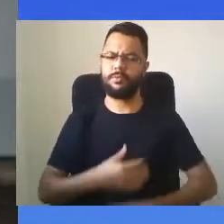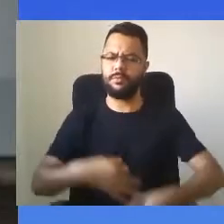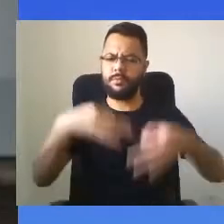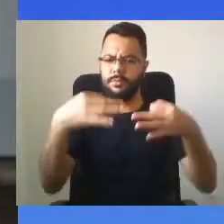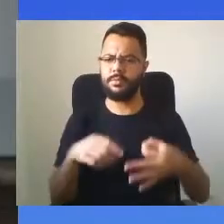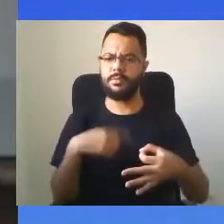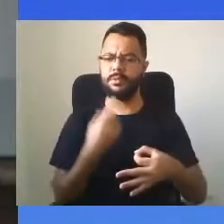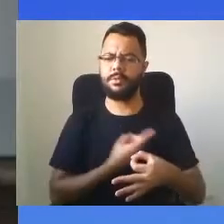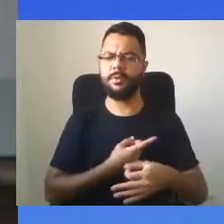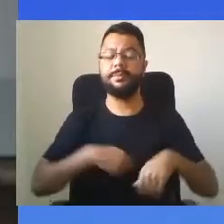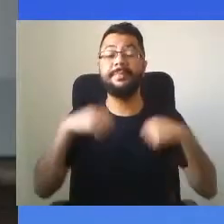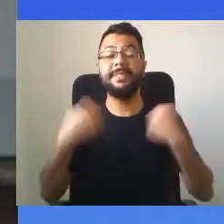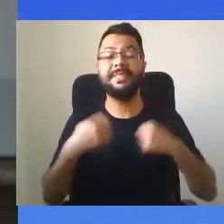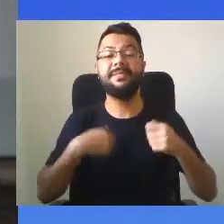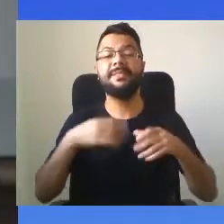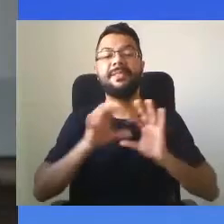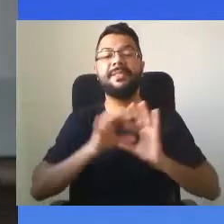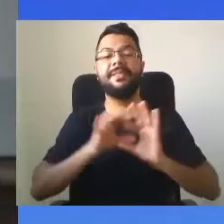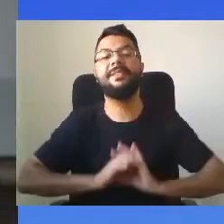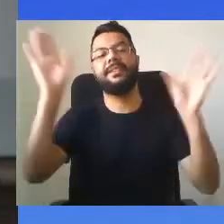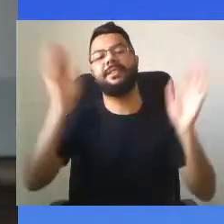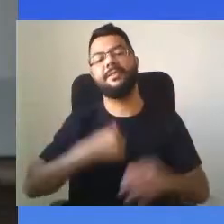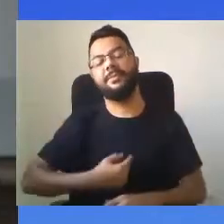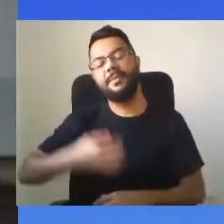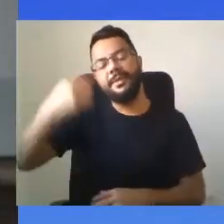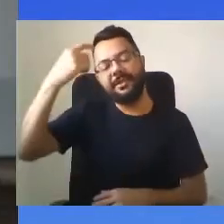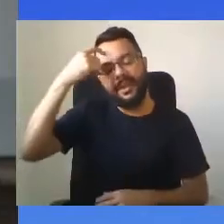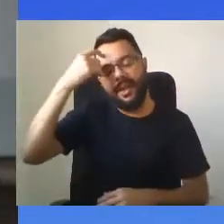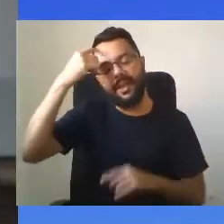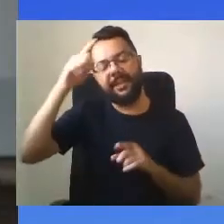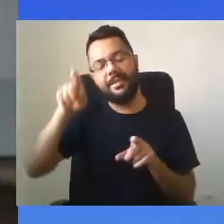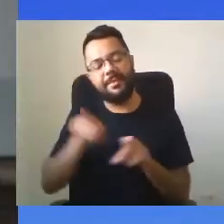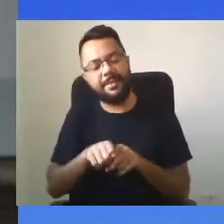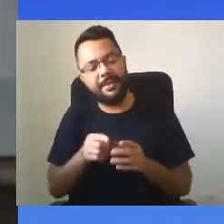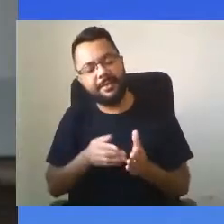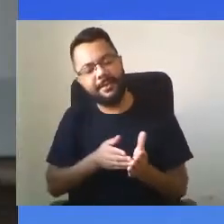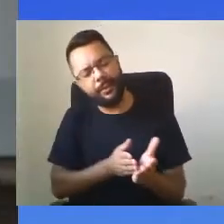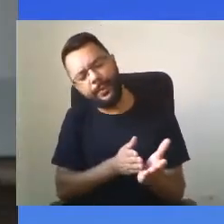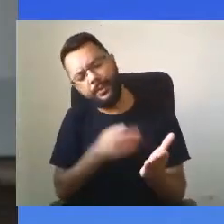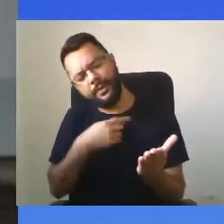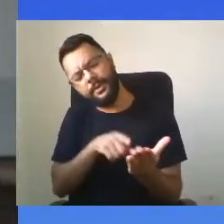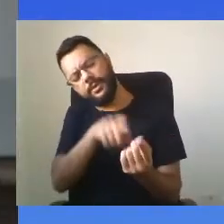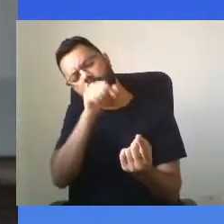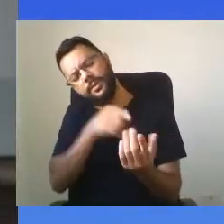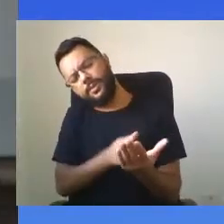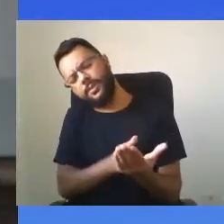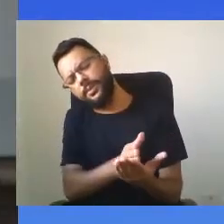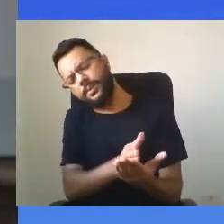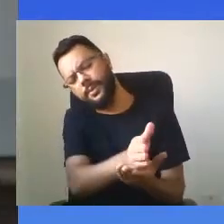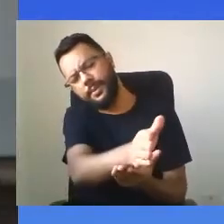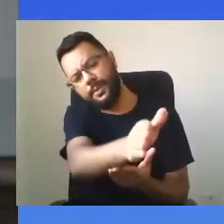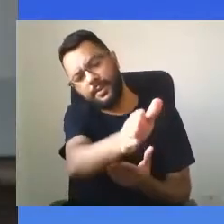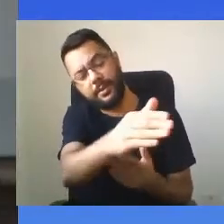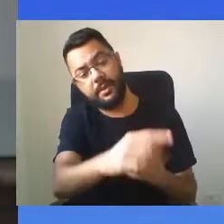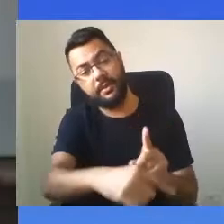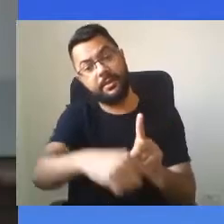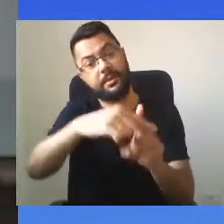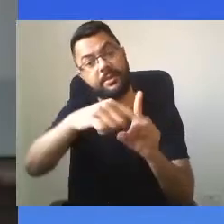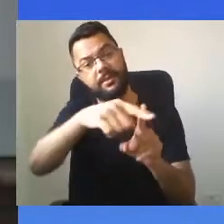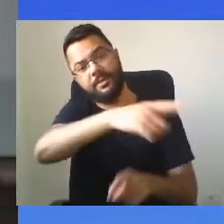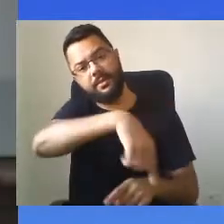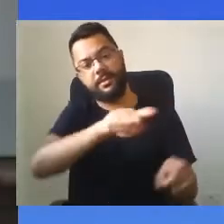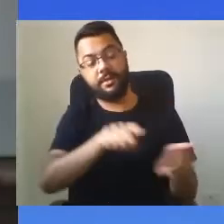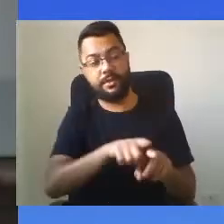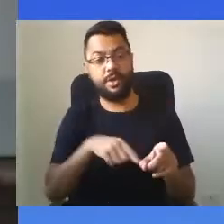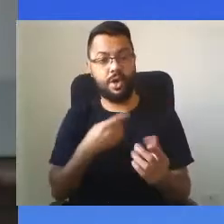ser livres para pensar e agir na direção do bem comum, que devemos em nossa caminhada muito respeito à